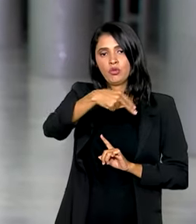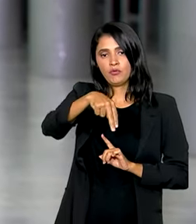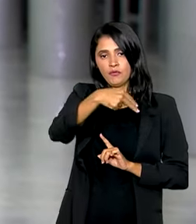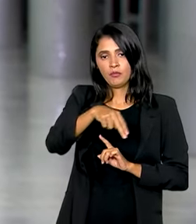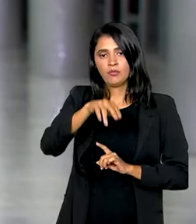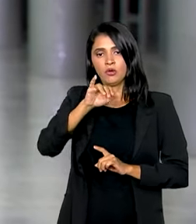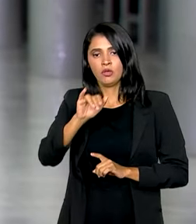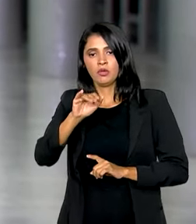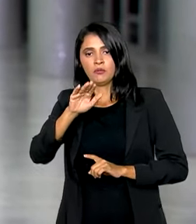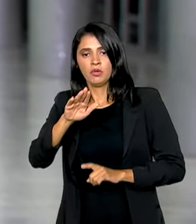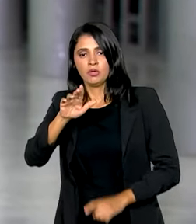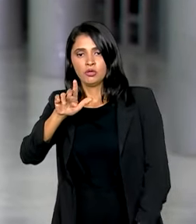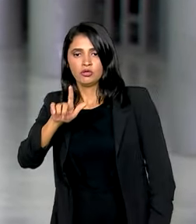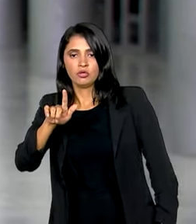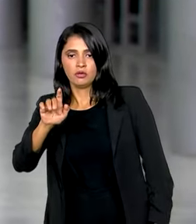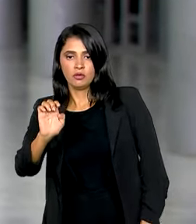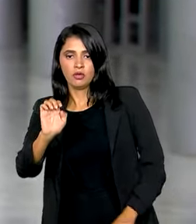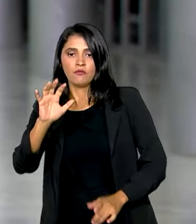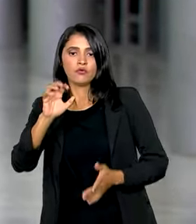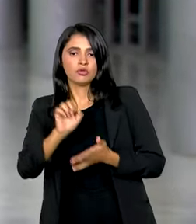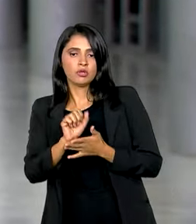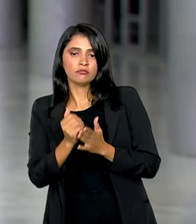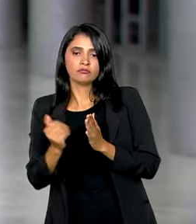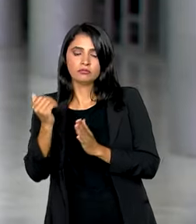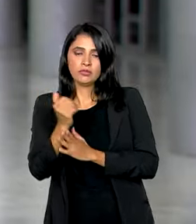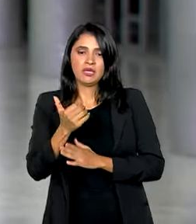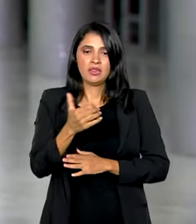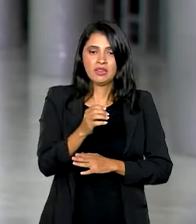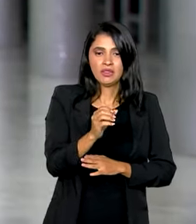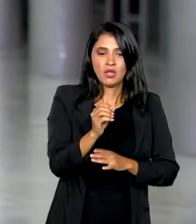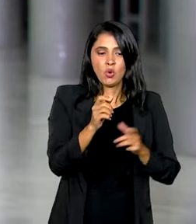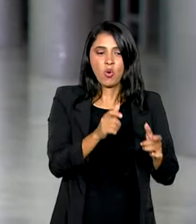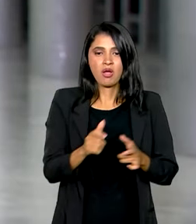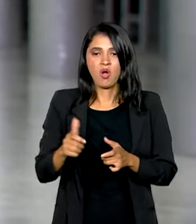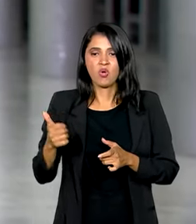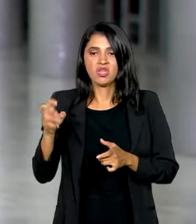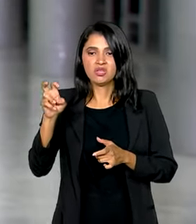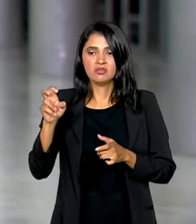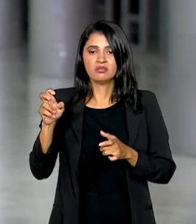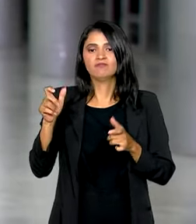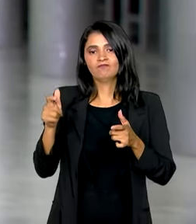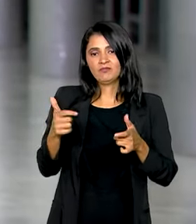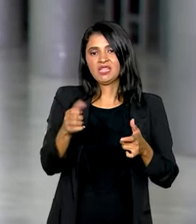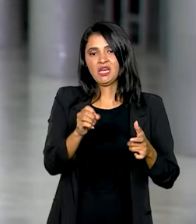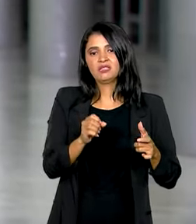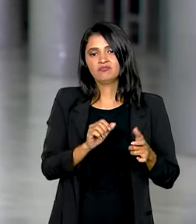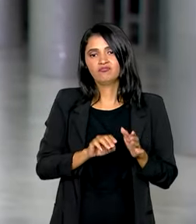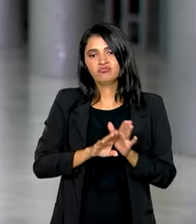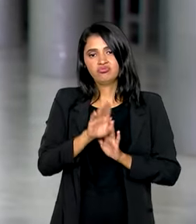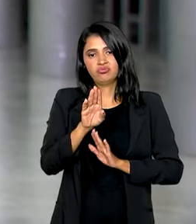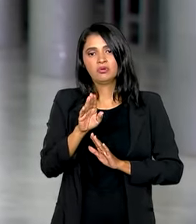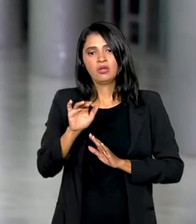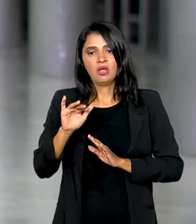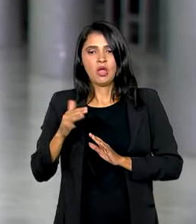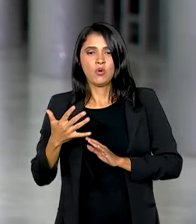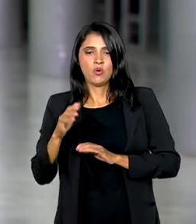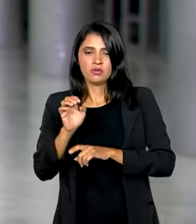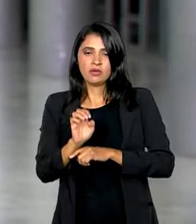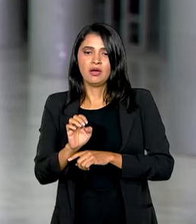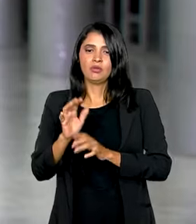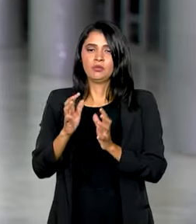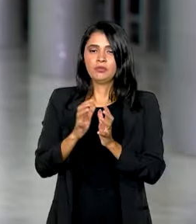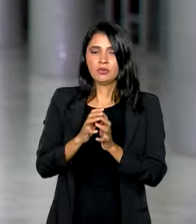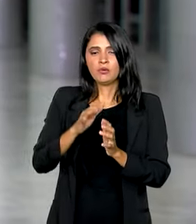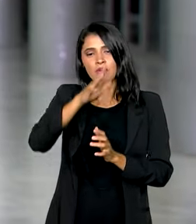IBGE, o crescimento foi registrado em 10 dos 15 locais pesquisados. Houve avanços nos estados de Pernambuco,